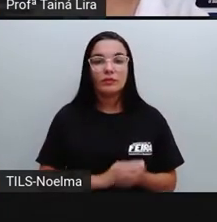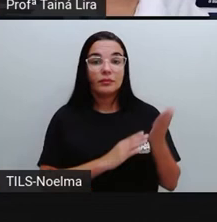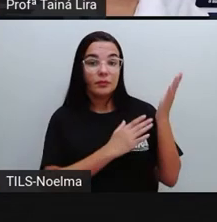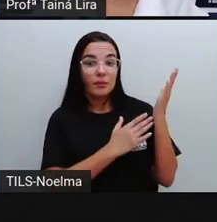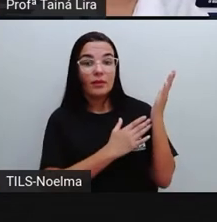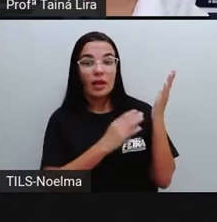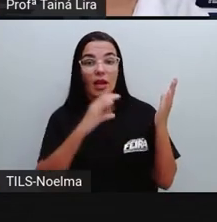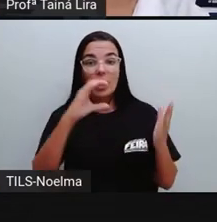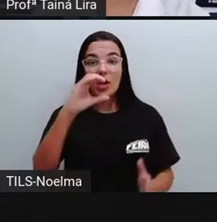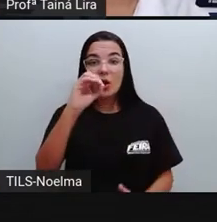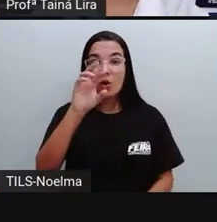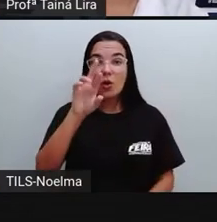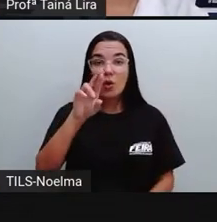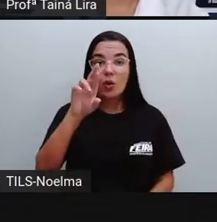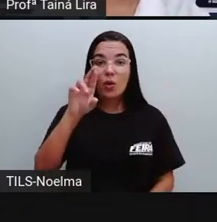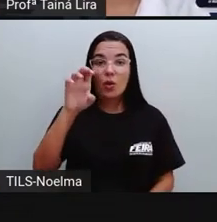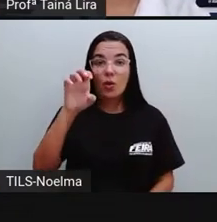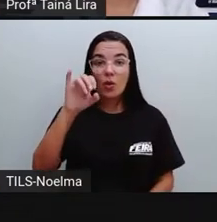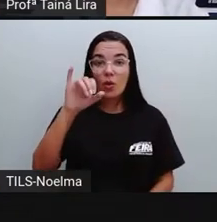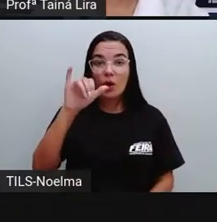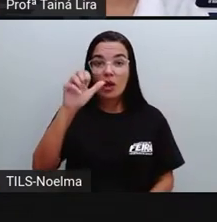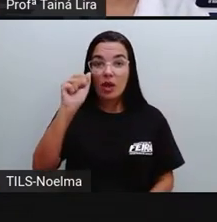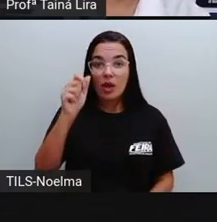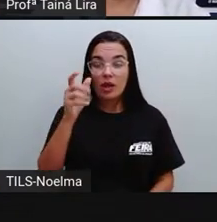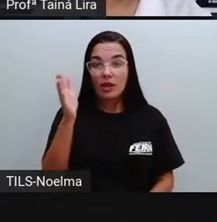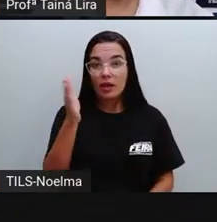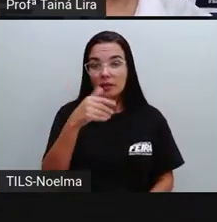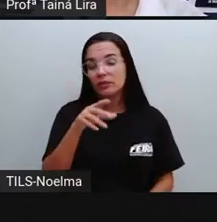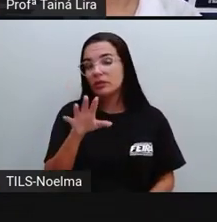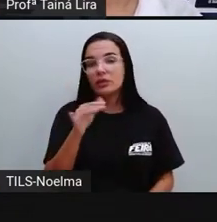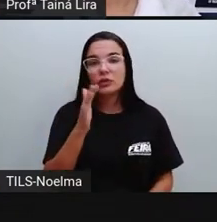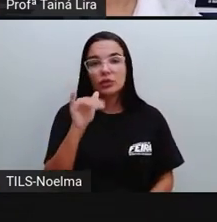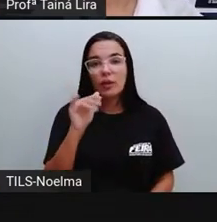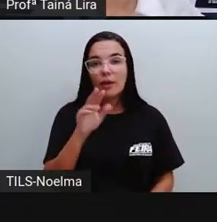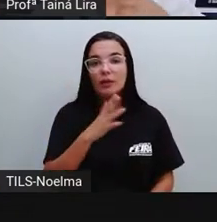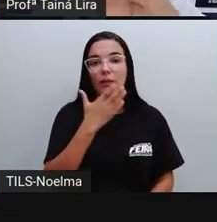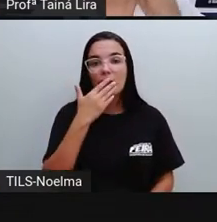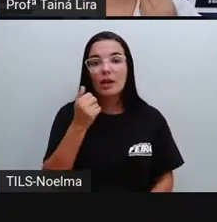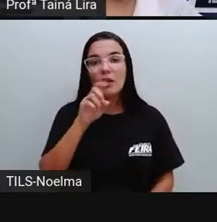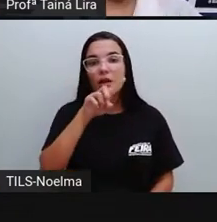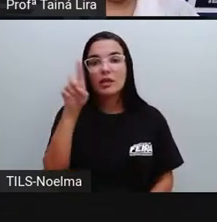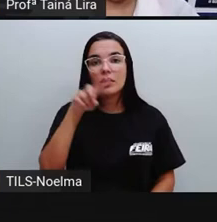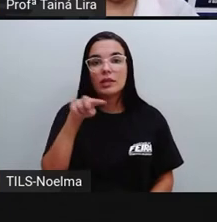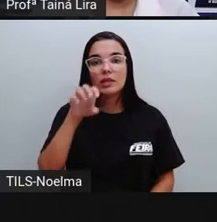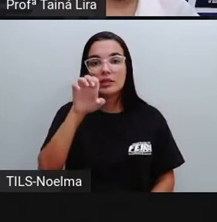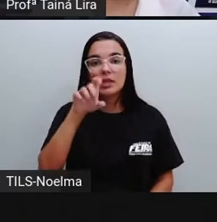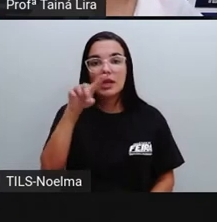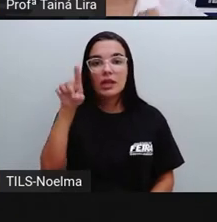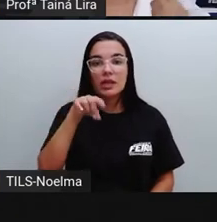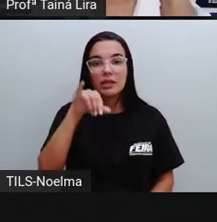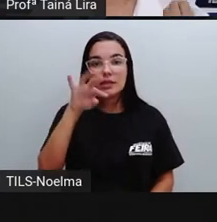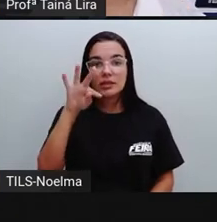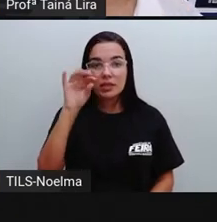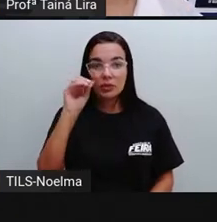Olha lá, é José da Costa Correia Filho, conhecido como Correia Zezito, que é do Partido